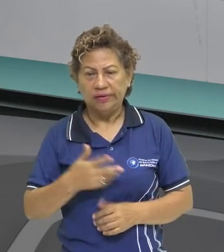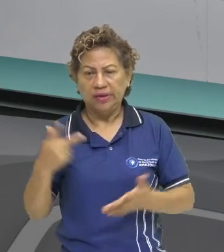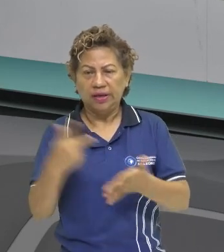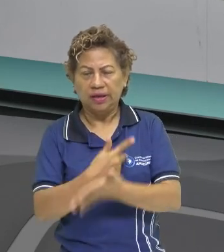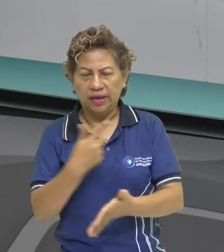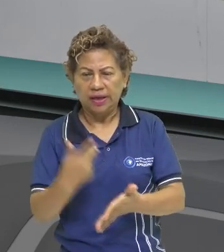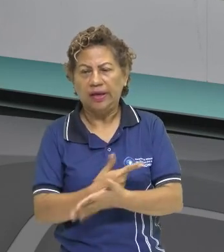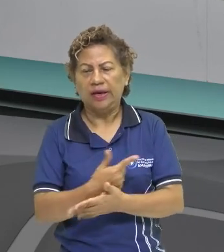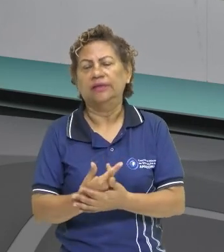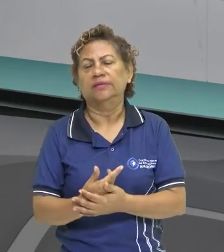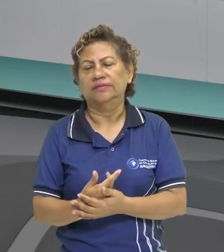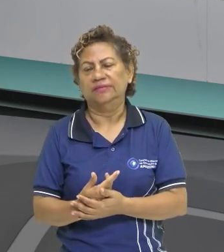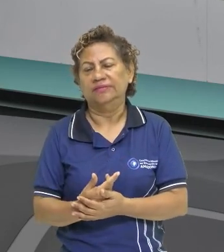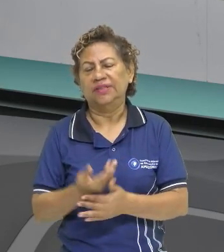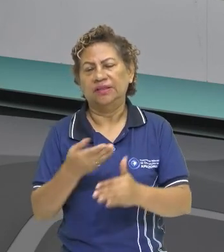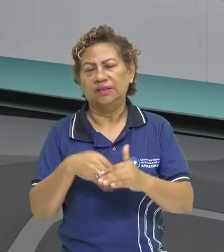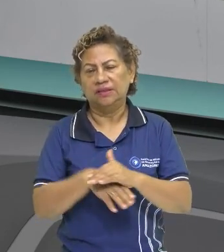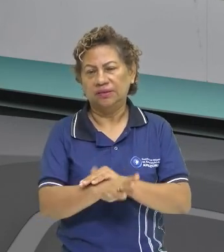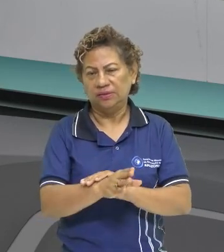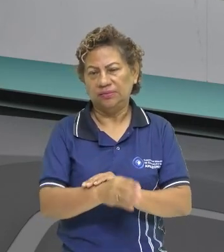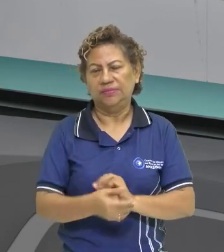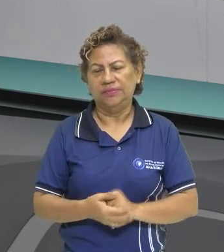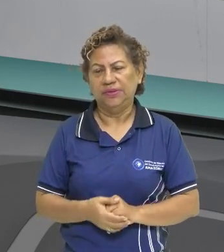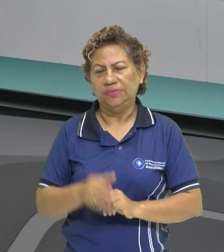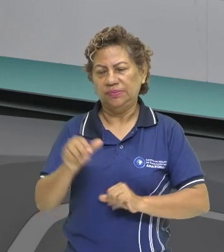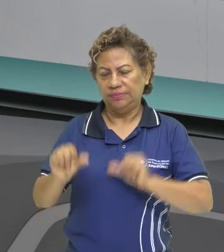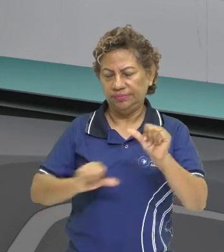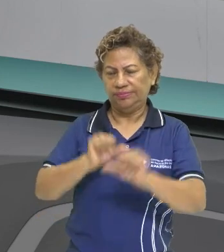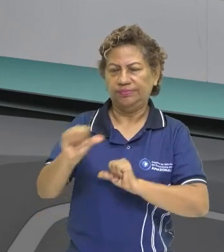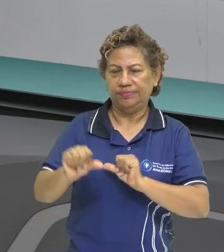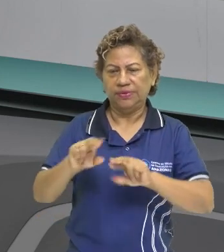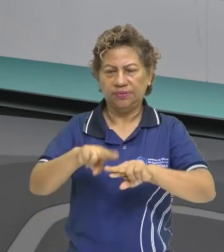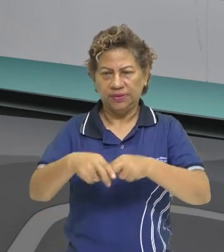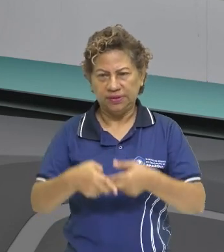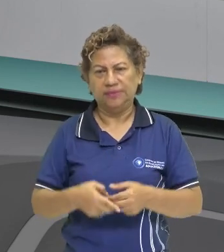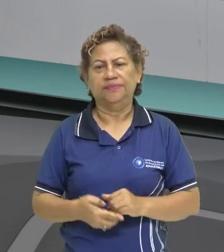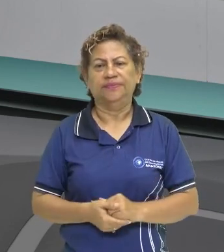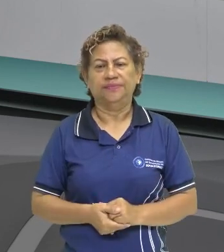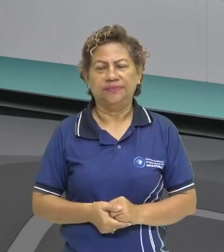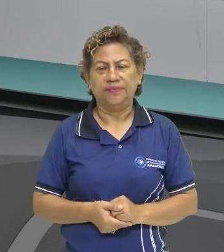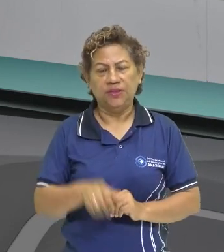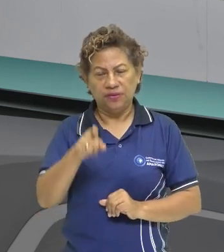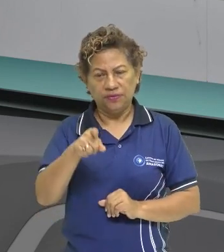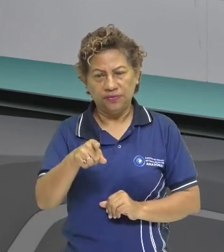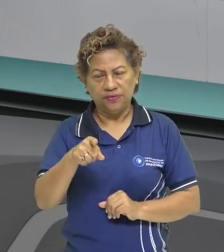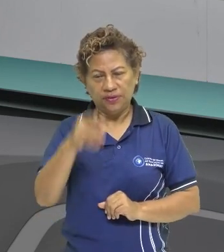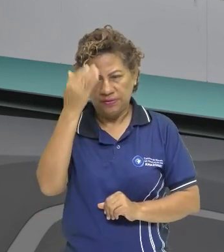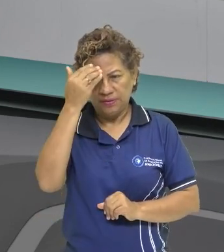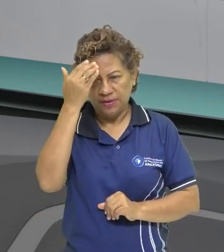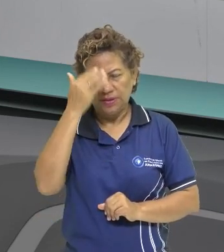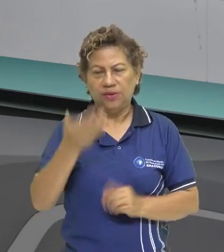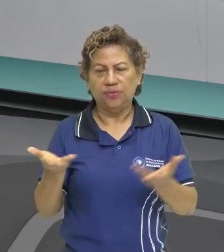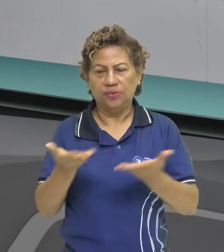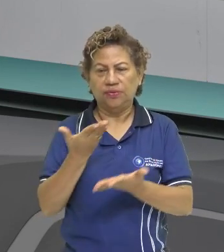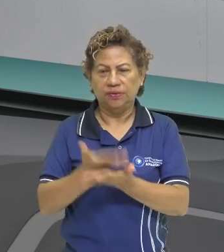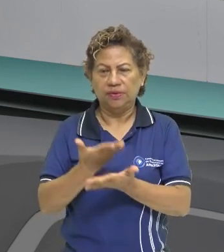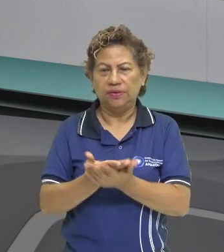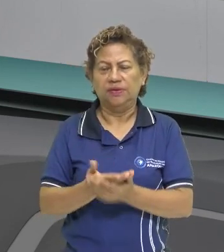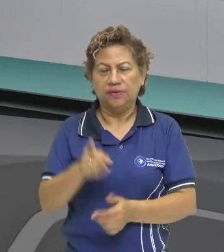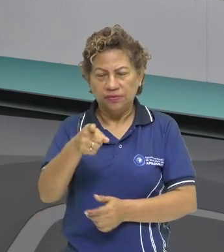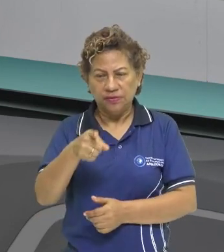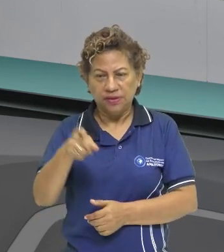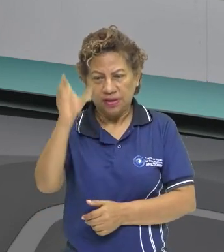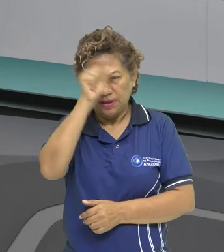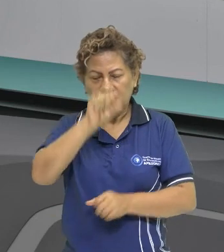e que ele vem trazendo o evangelho para mudar esses costumes. Eu espero que você tenha gostado, essa foi a nossa aula e que tenha